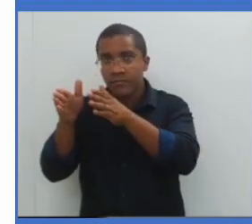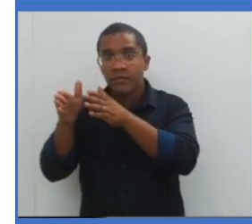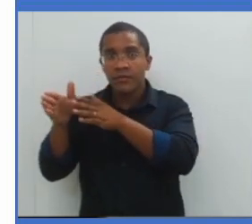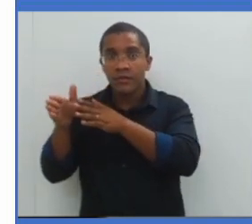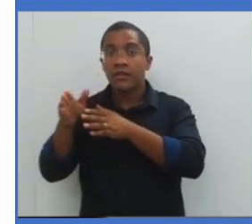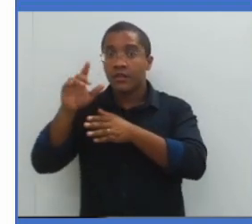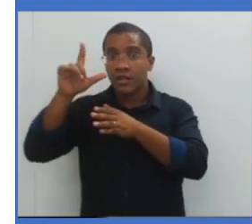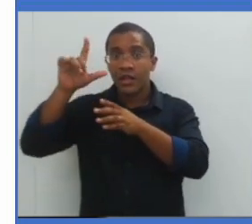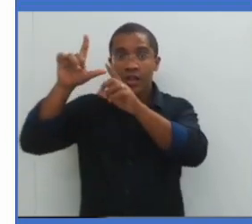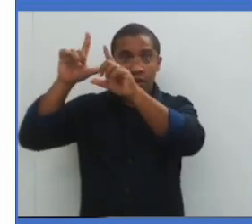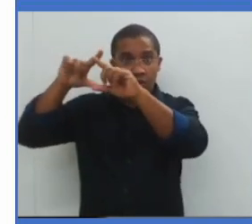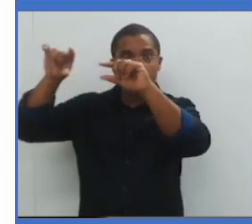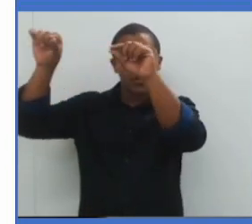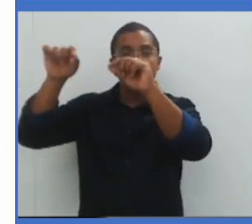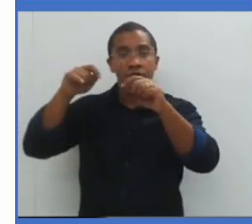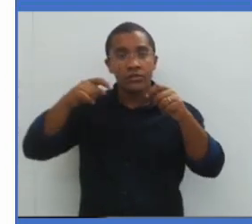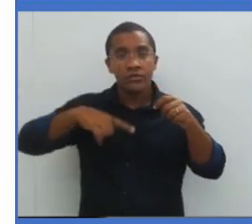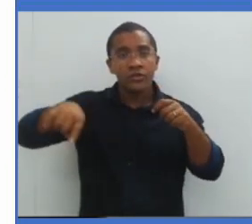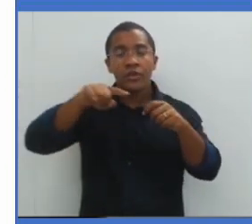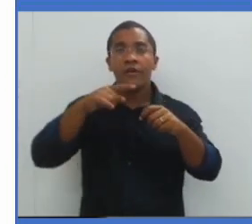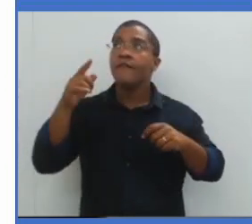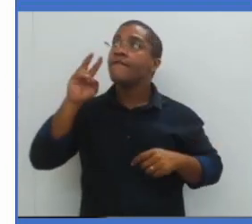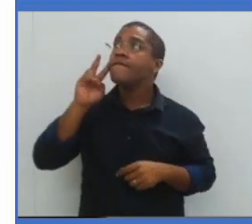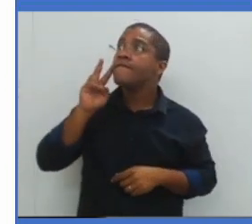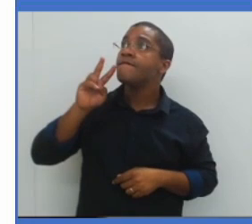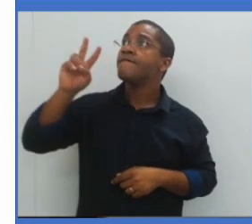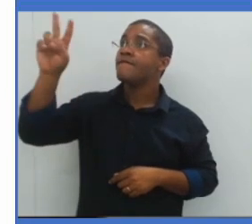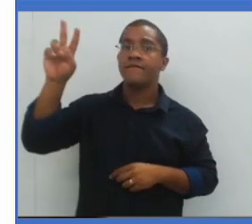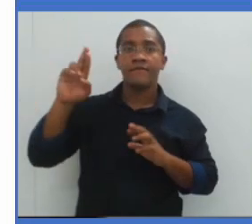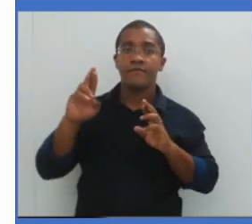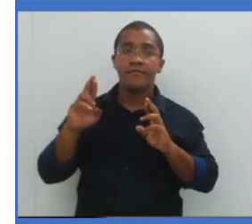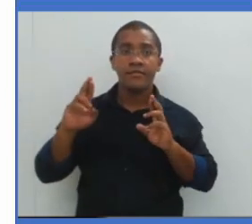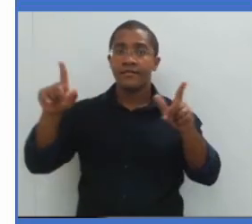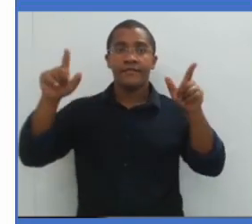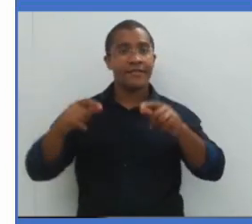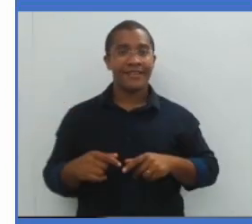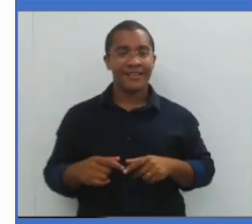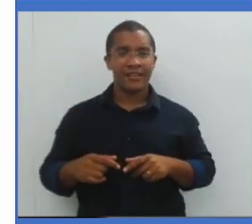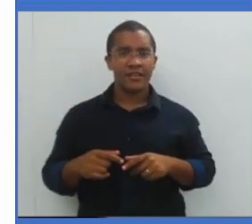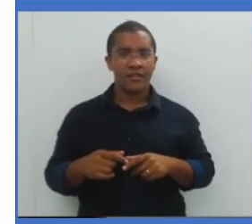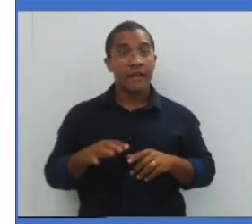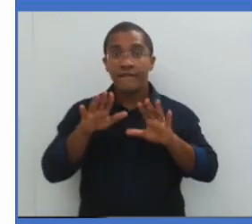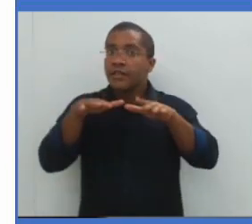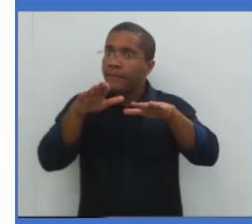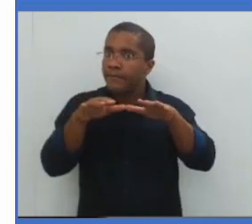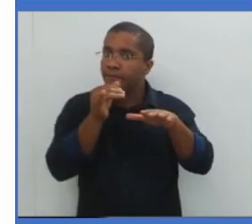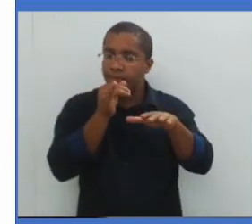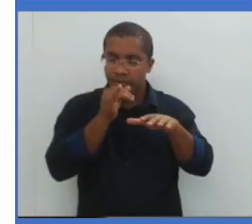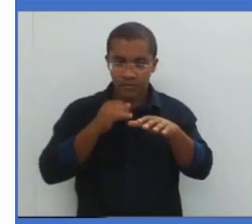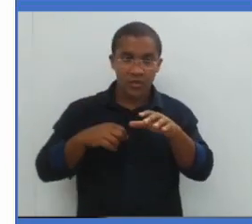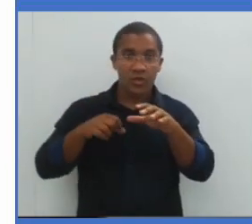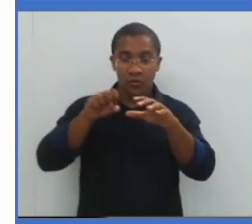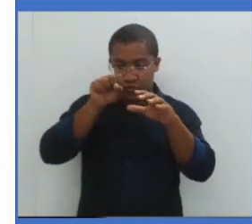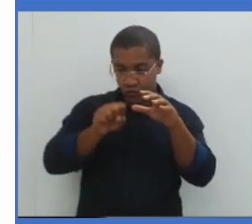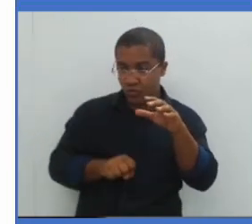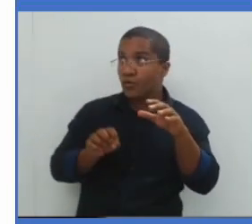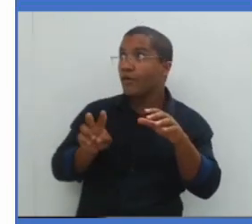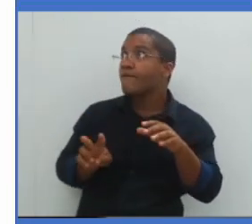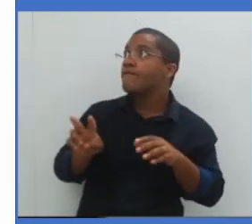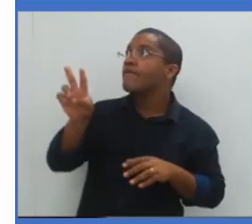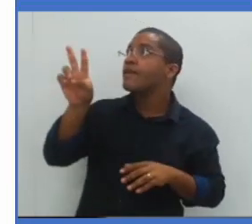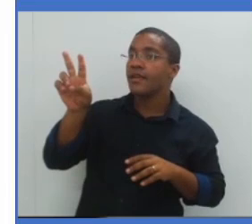são vistas de formas diferentes entre o hemisfério sul e o norte. São